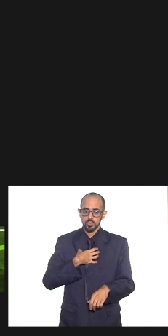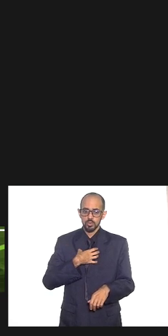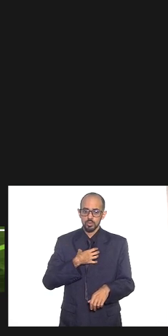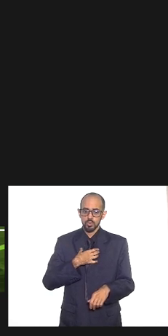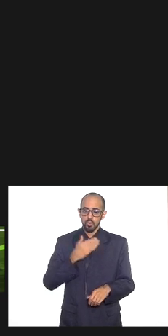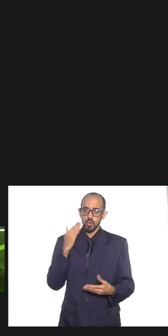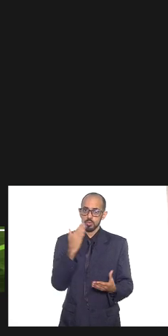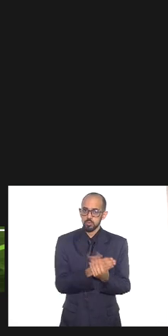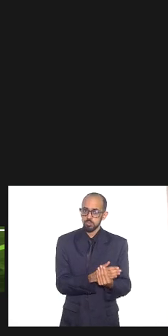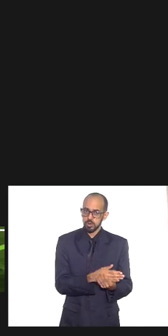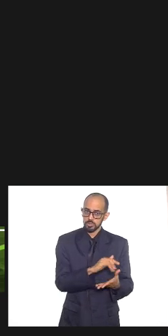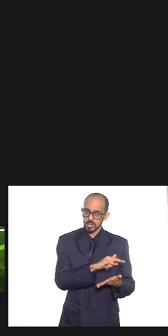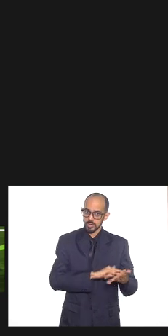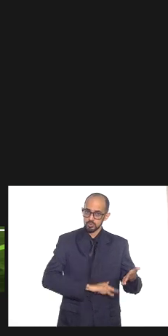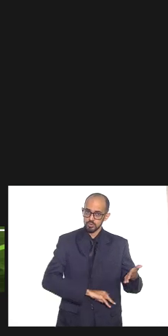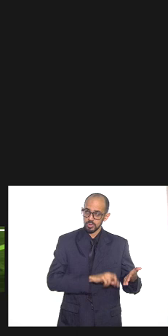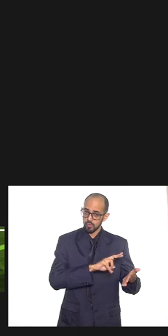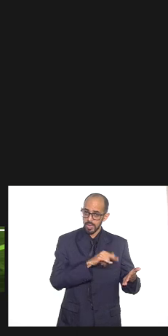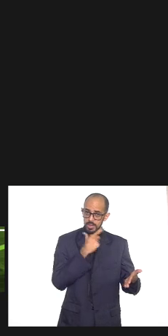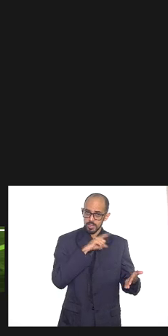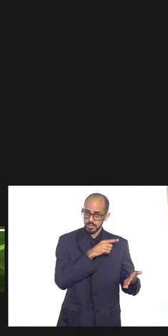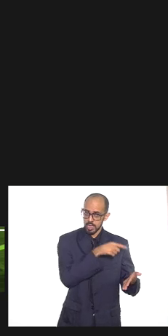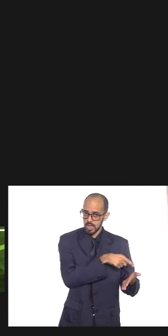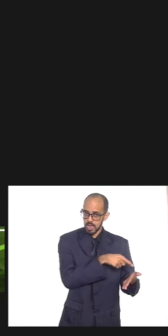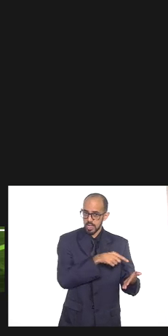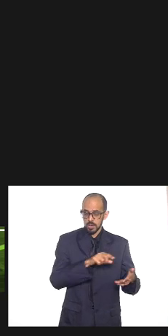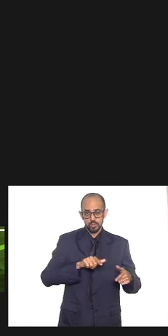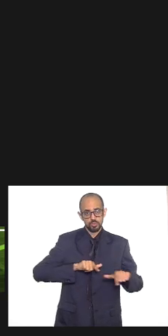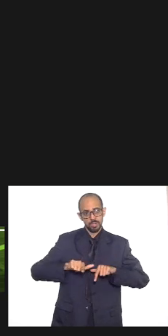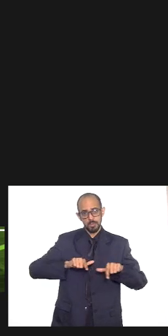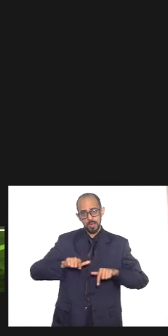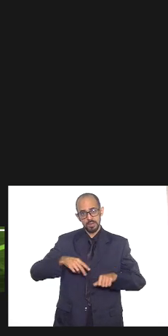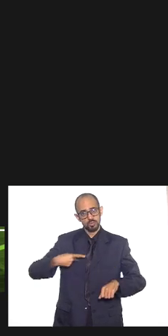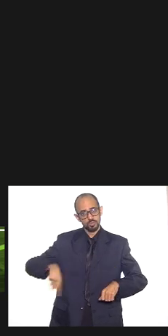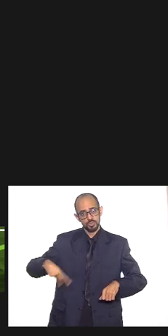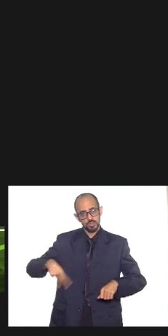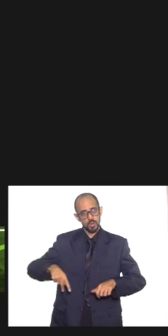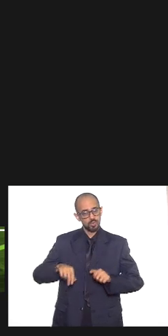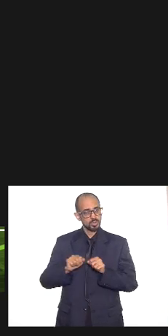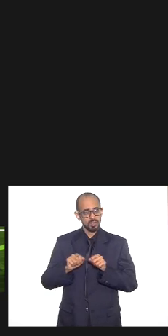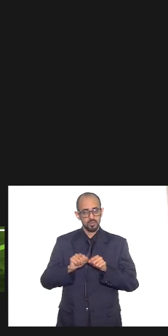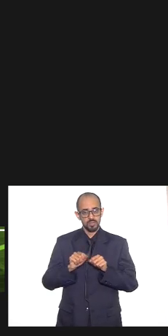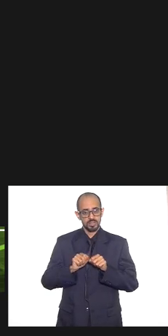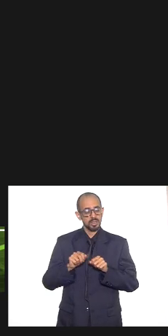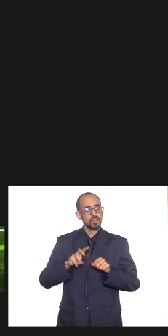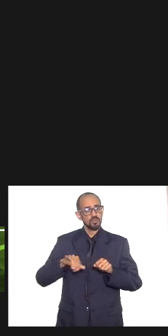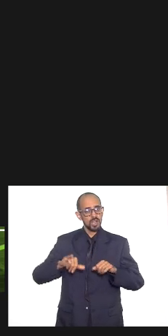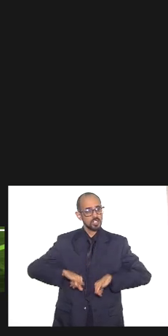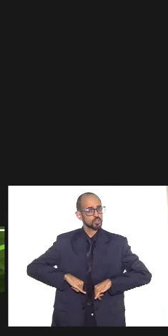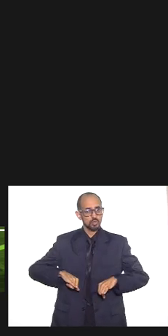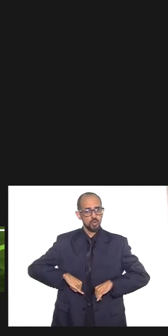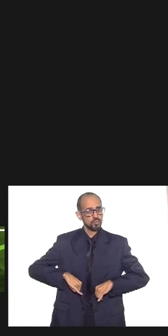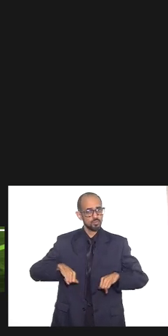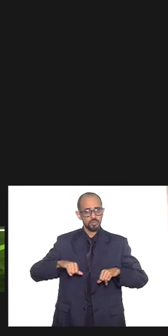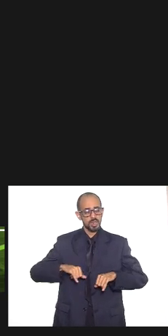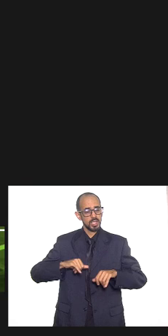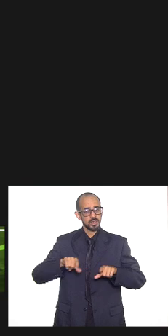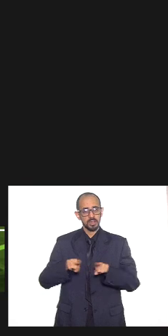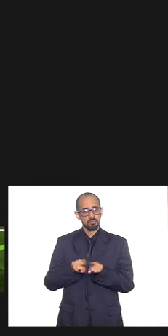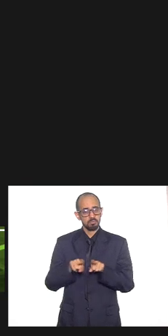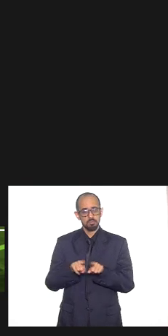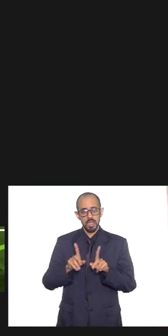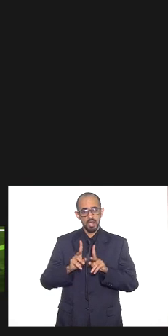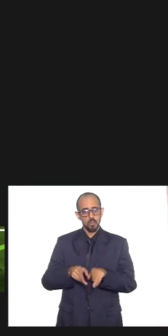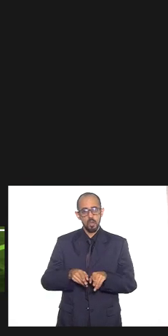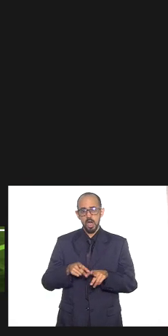sua atividade também essa atividade que você está desempenhando o tráfico também vai sofrer um nível de